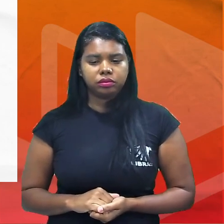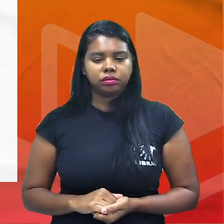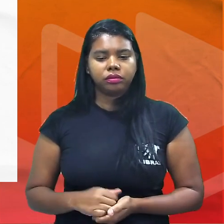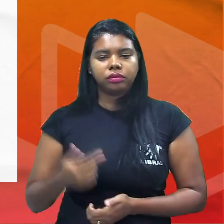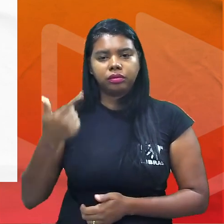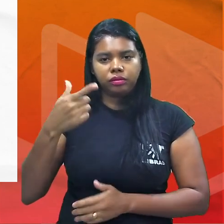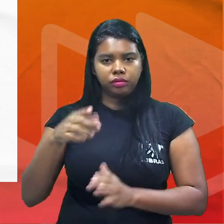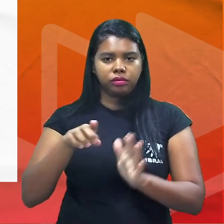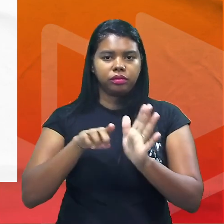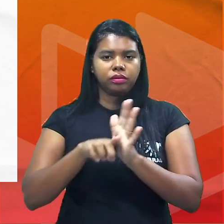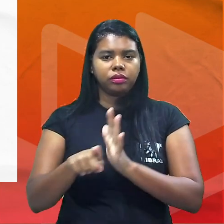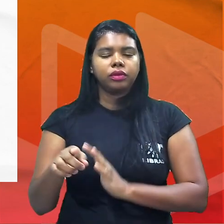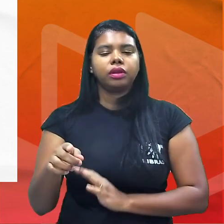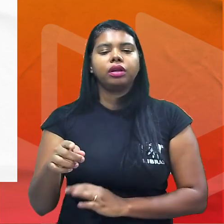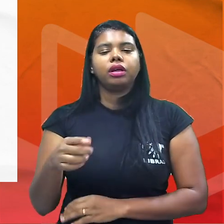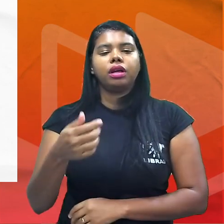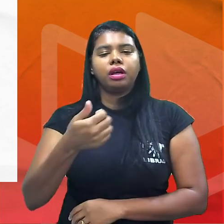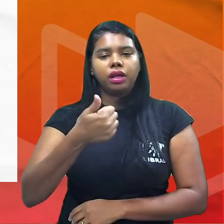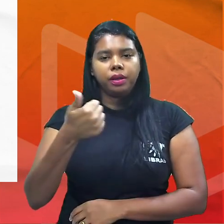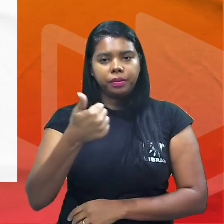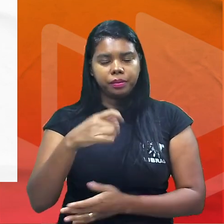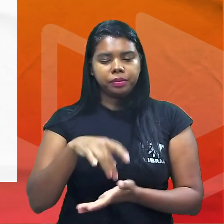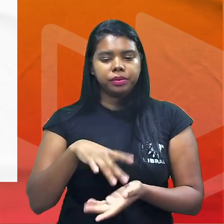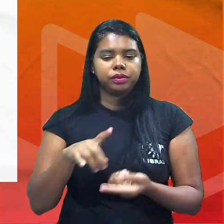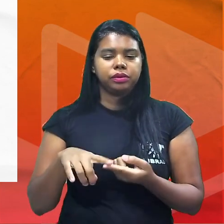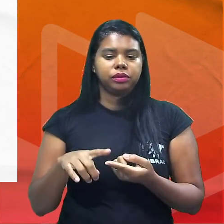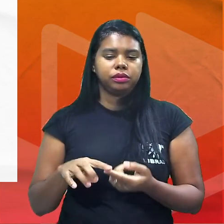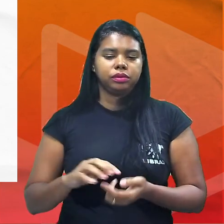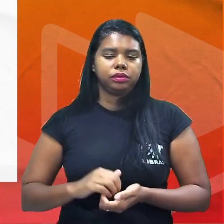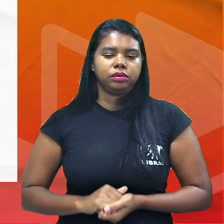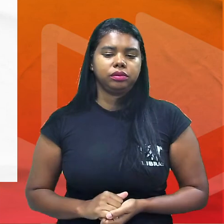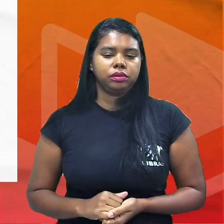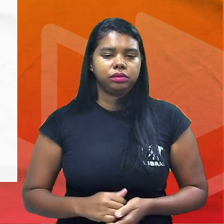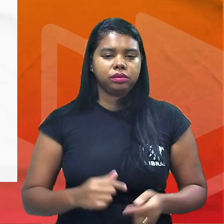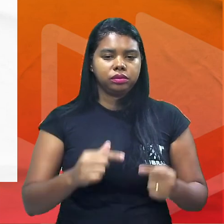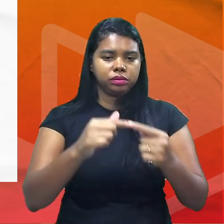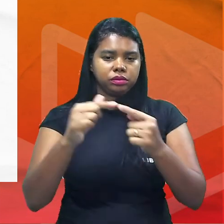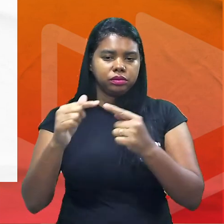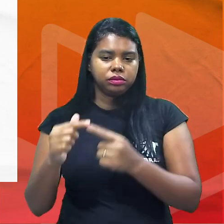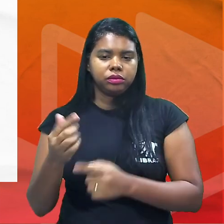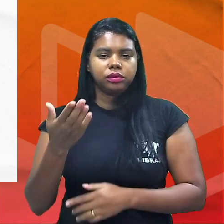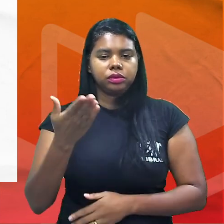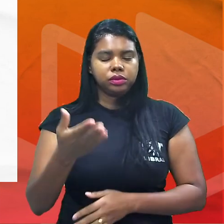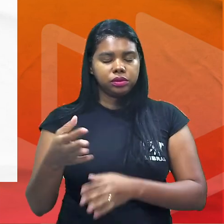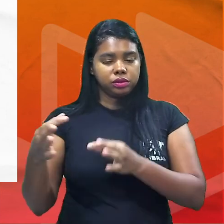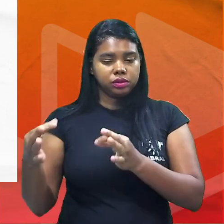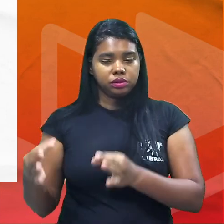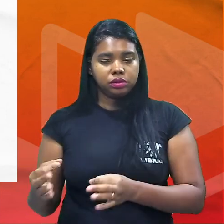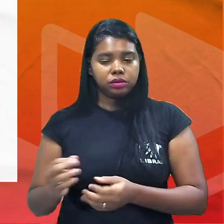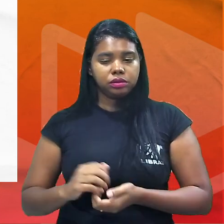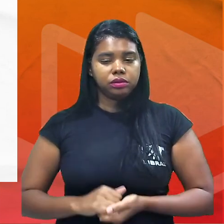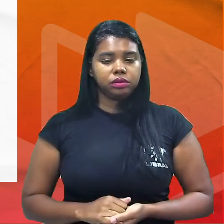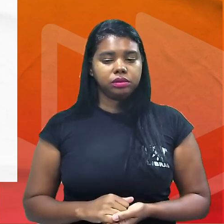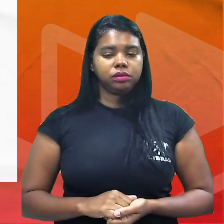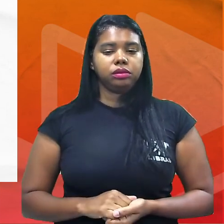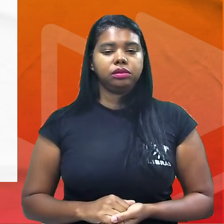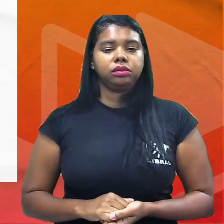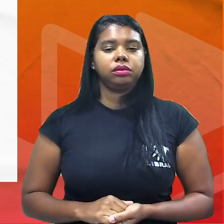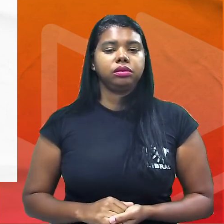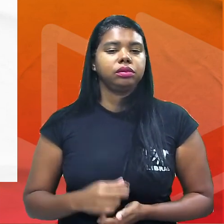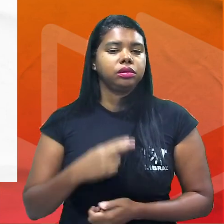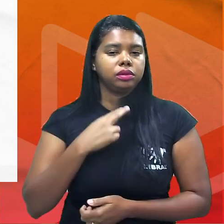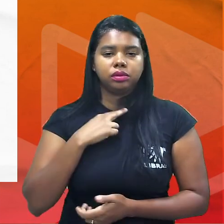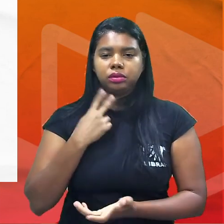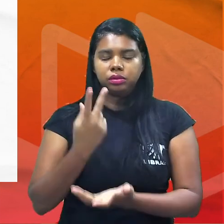e a primeira elas estão muito ligadas então se você acerta a primeira questão não pode errar a